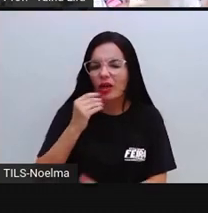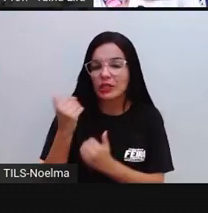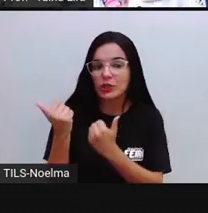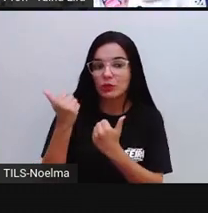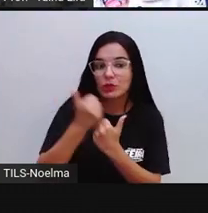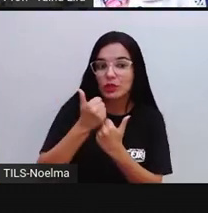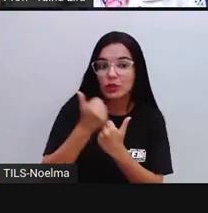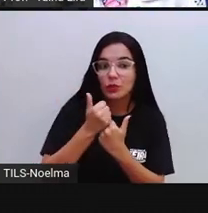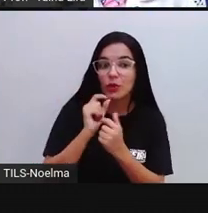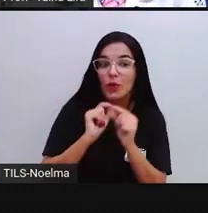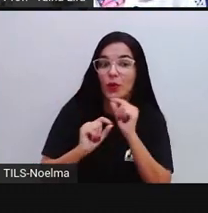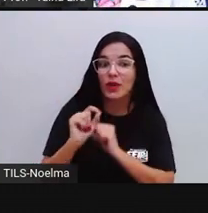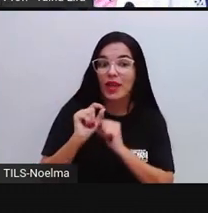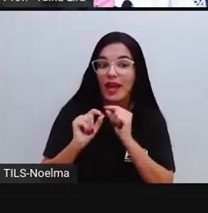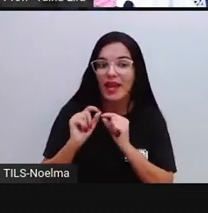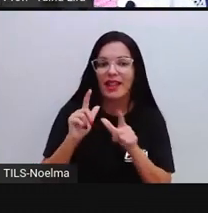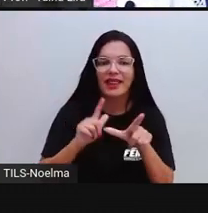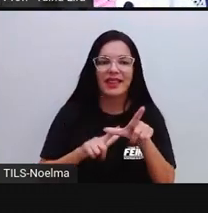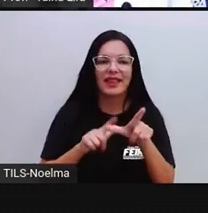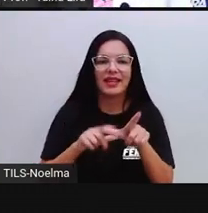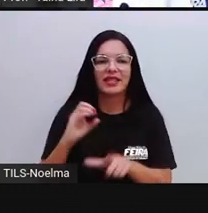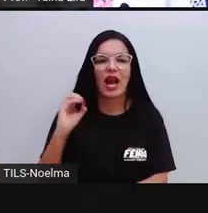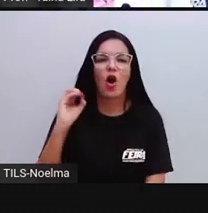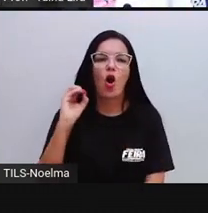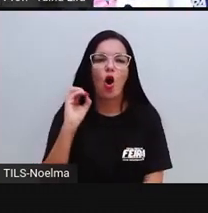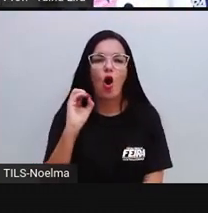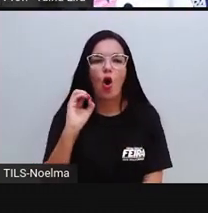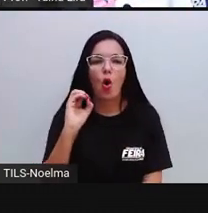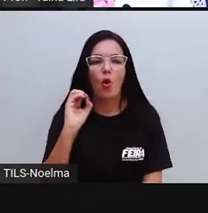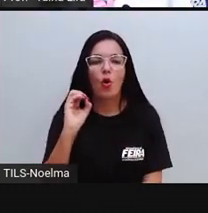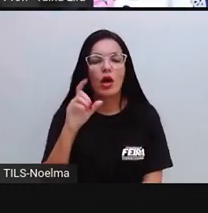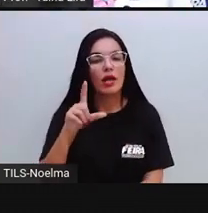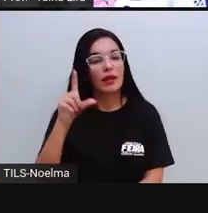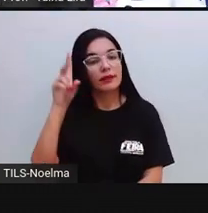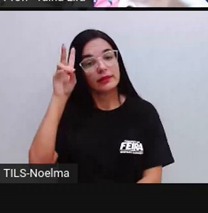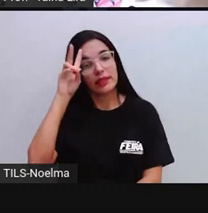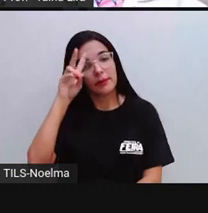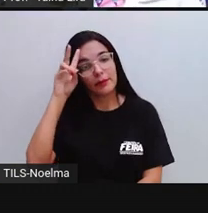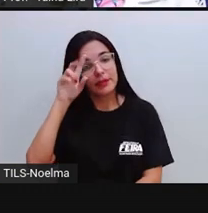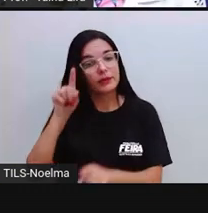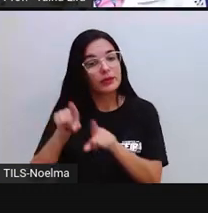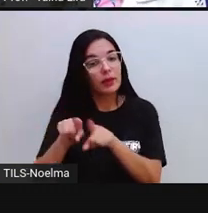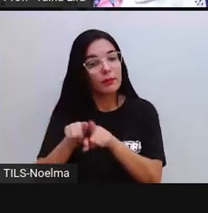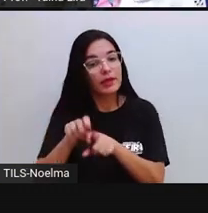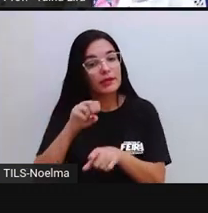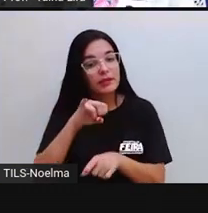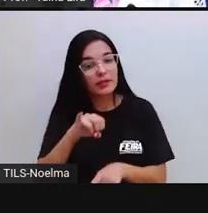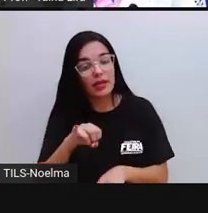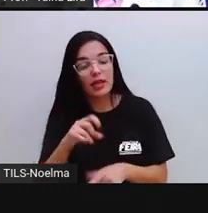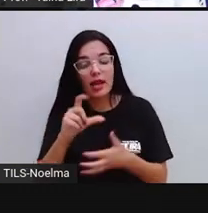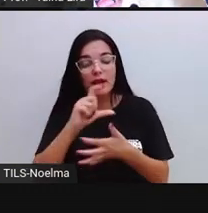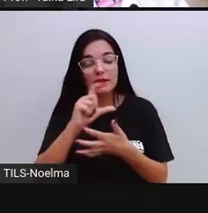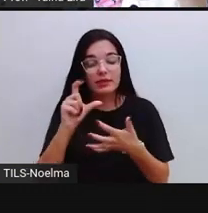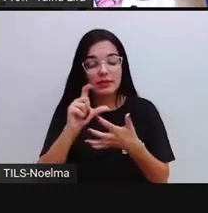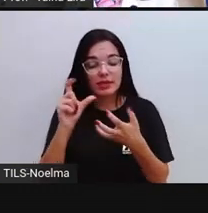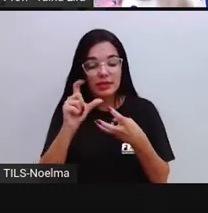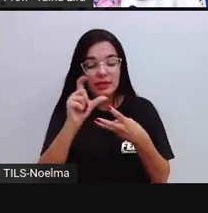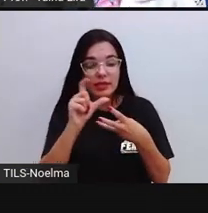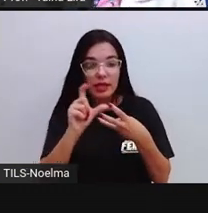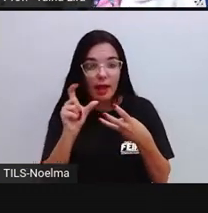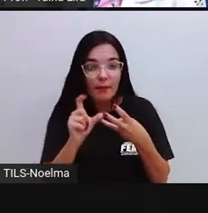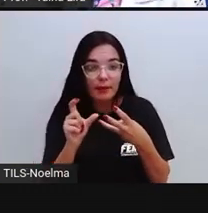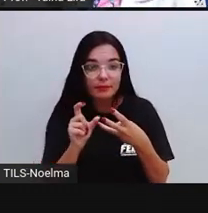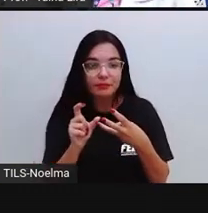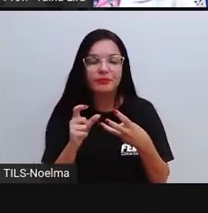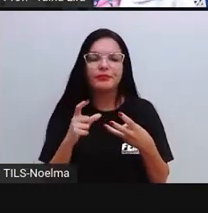ver se essa sílaba que tem o som do U, ela é uma sílaba, né, que é mais forte na palavra ou se ela é mais fraca. O Pro, ela não é